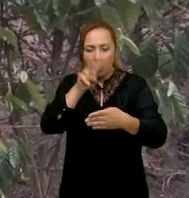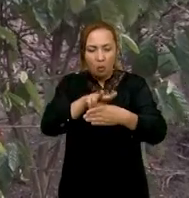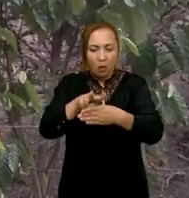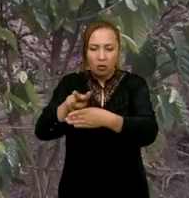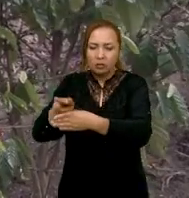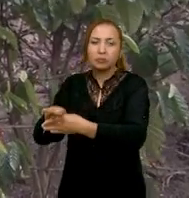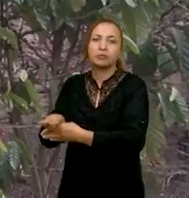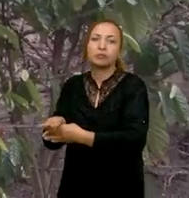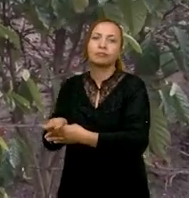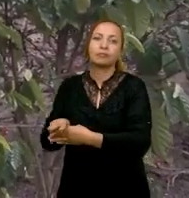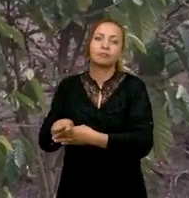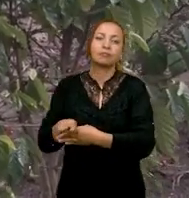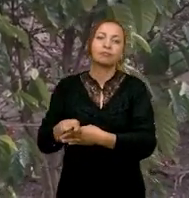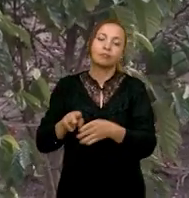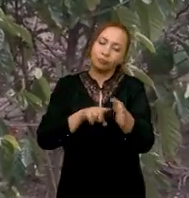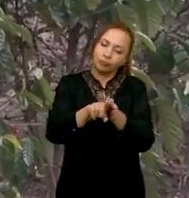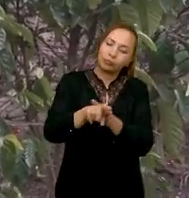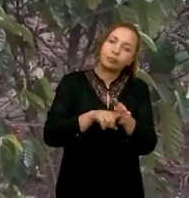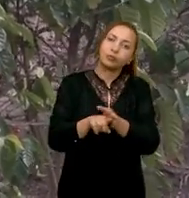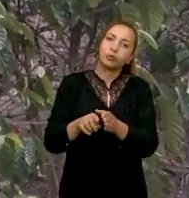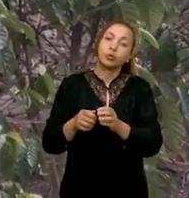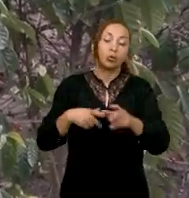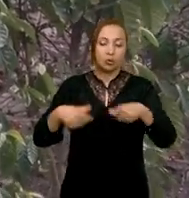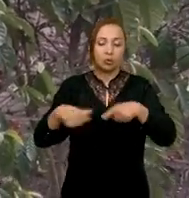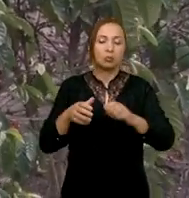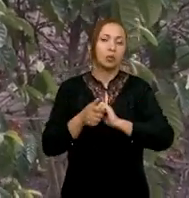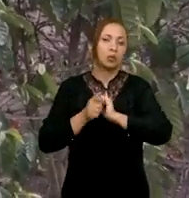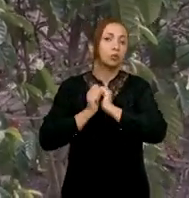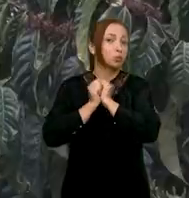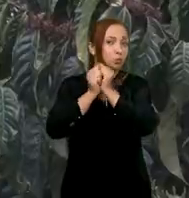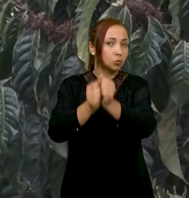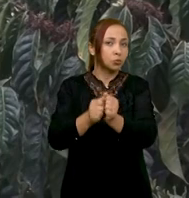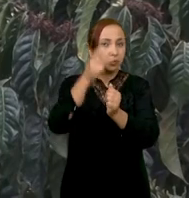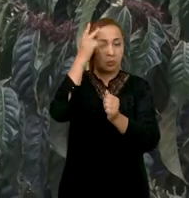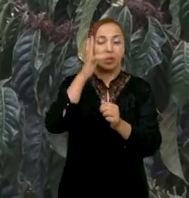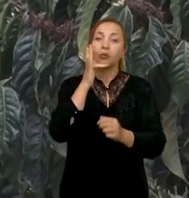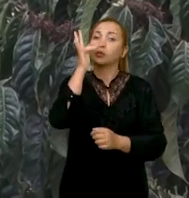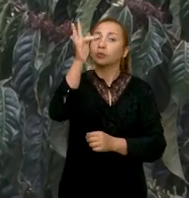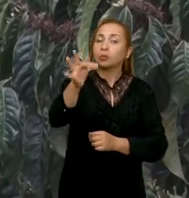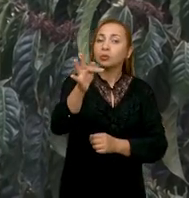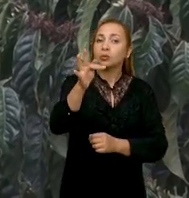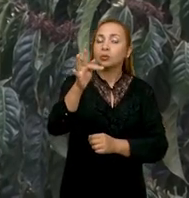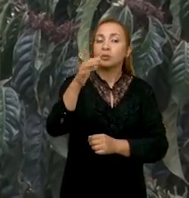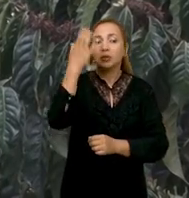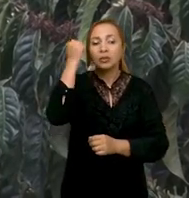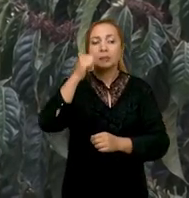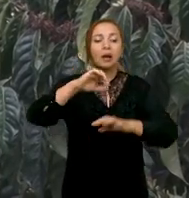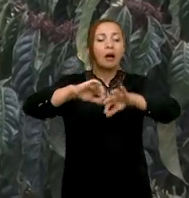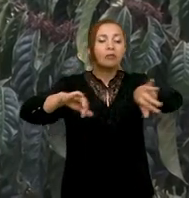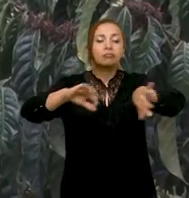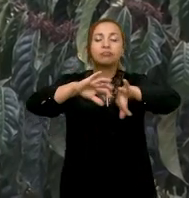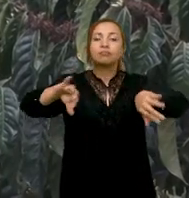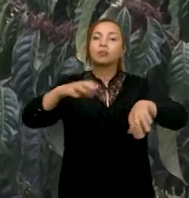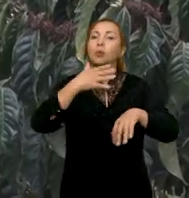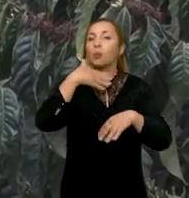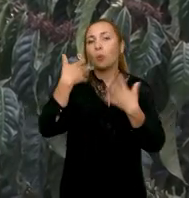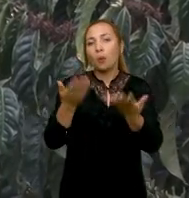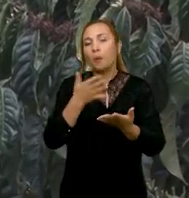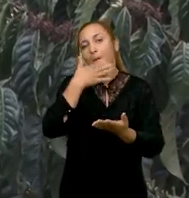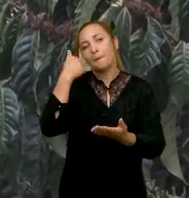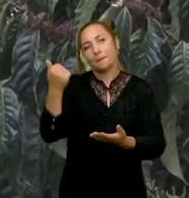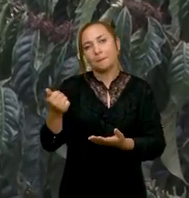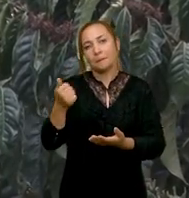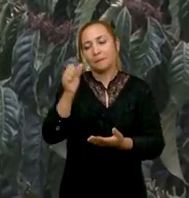Os pesquisadores também, tudo um trabalho conjunto aí, né? Para a gente definir depois, no futuro, quais vão ser os melhores materiais, né?